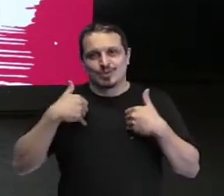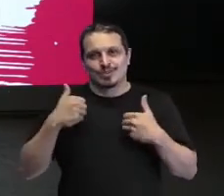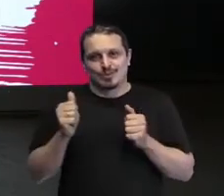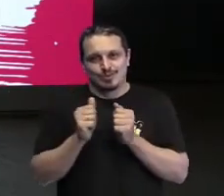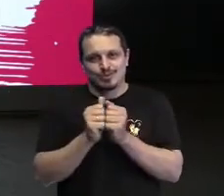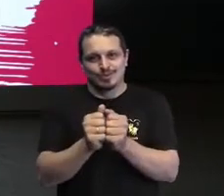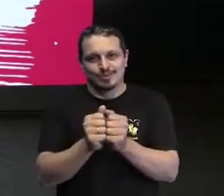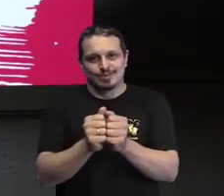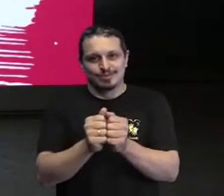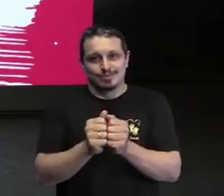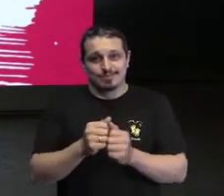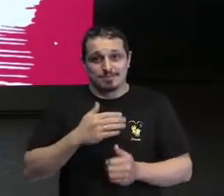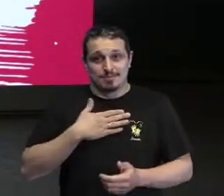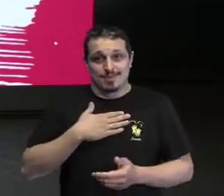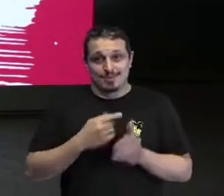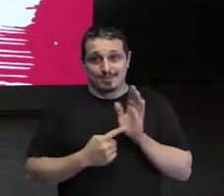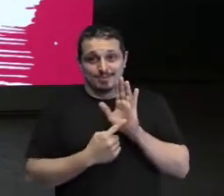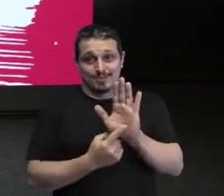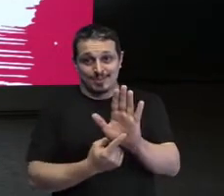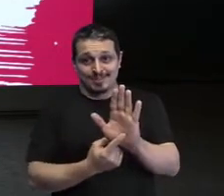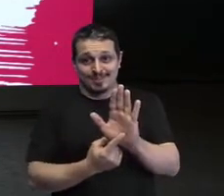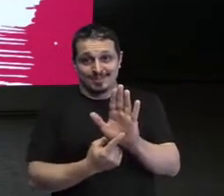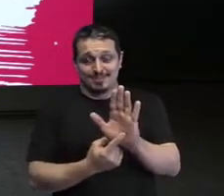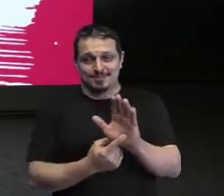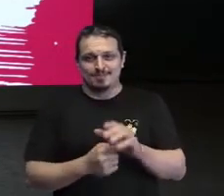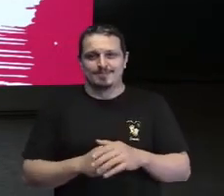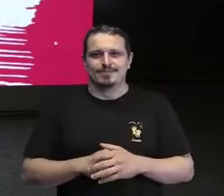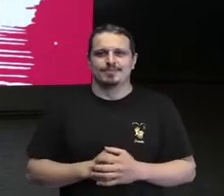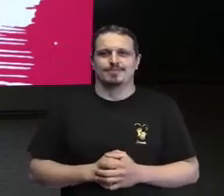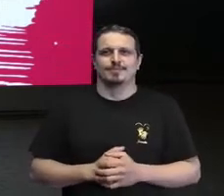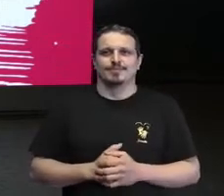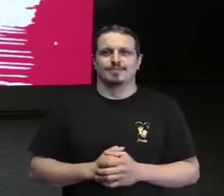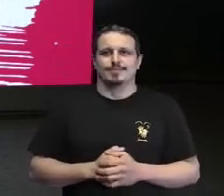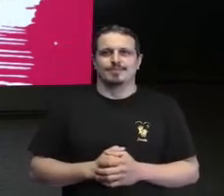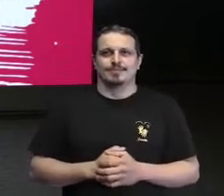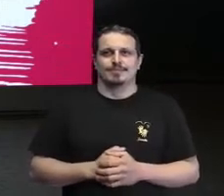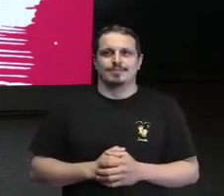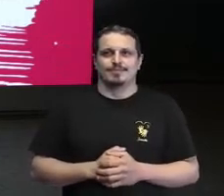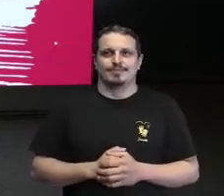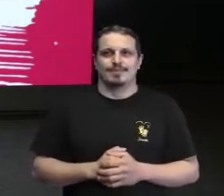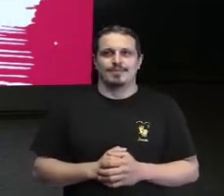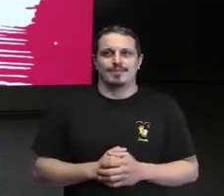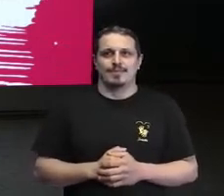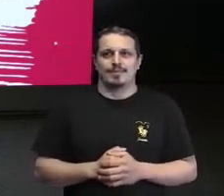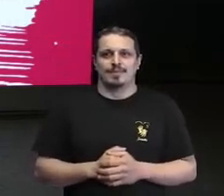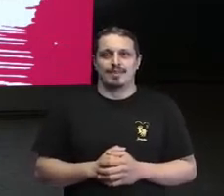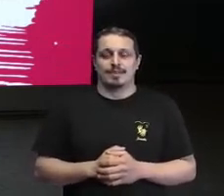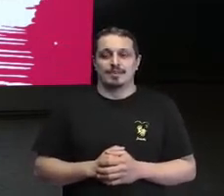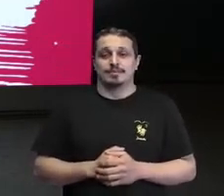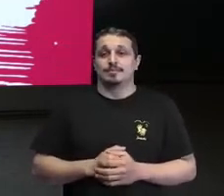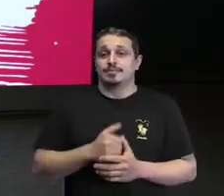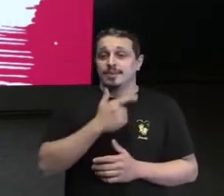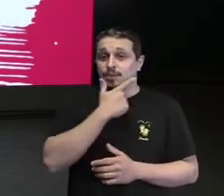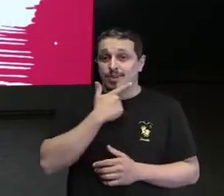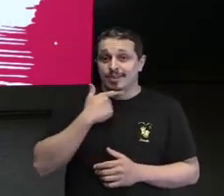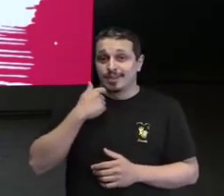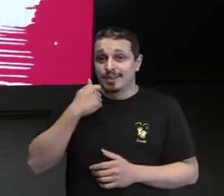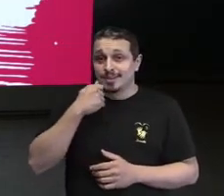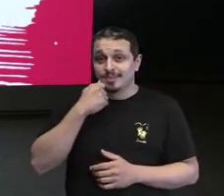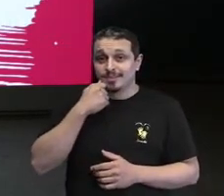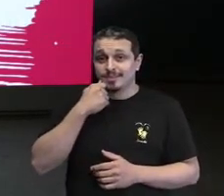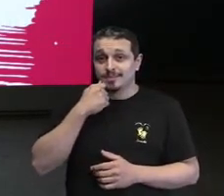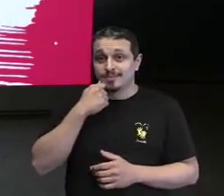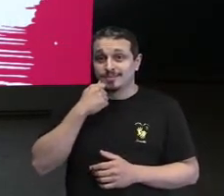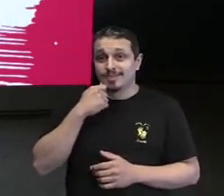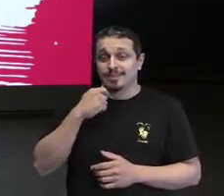Bom, eu vou começar me apresentando. Você passa para mim, por favor. O Alex já passou